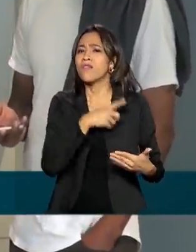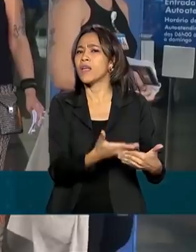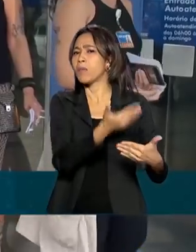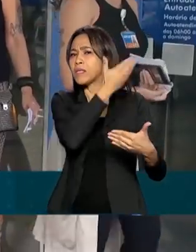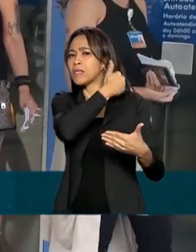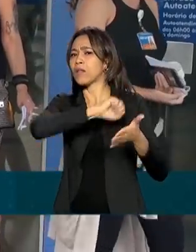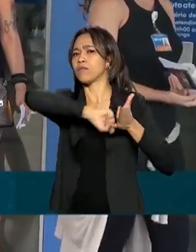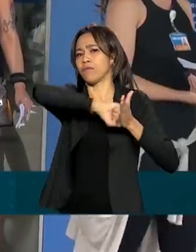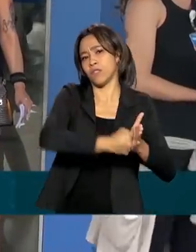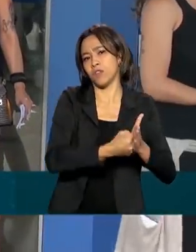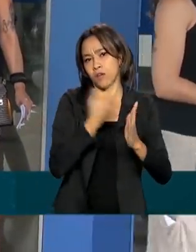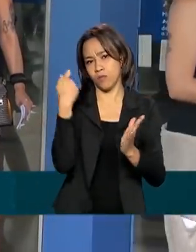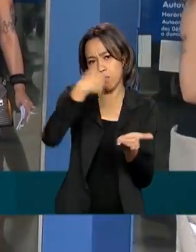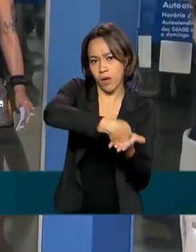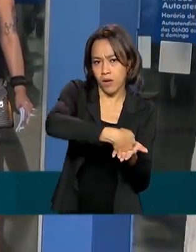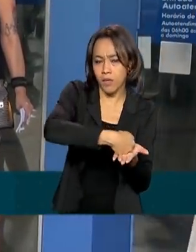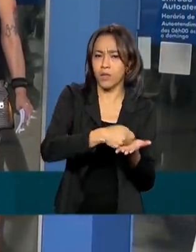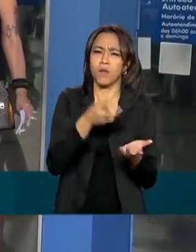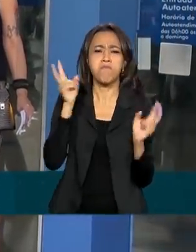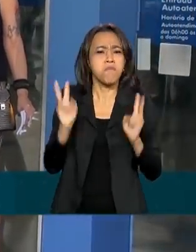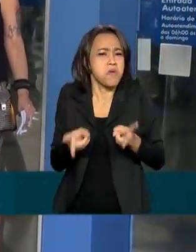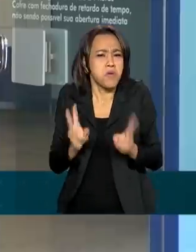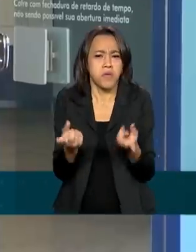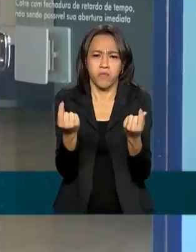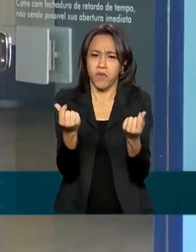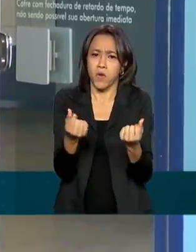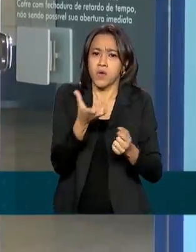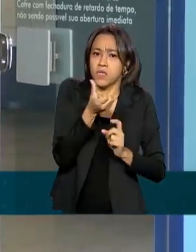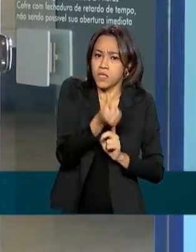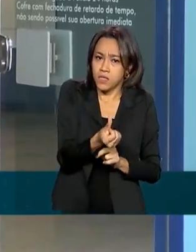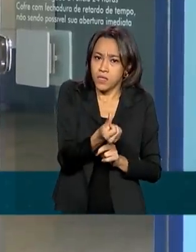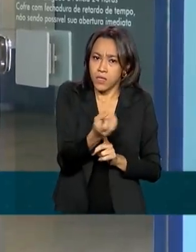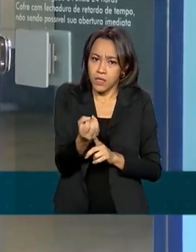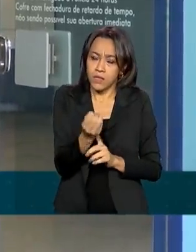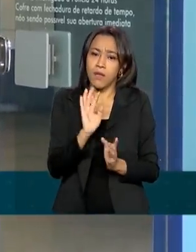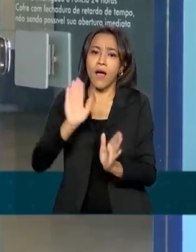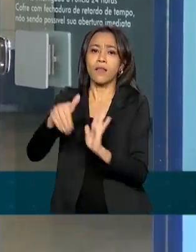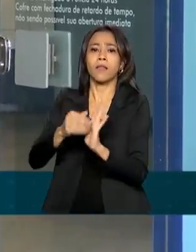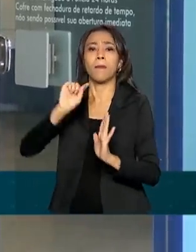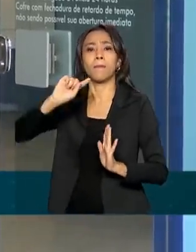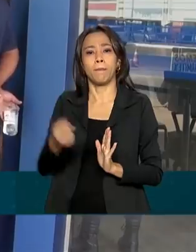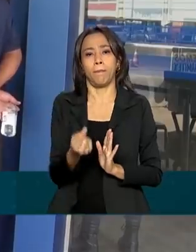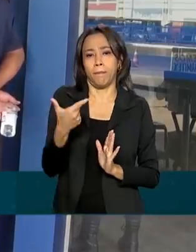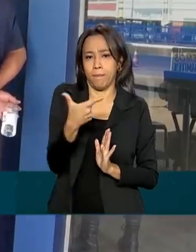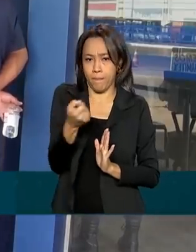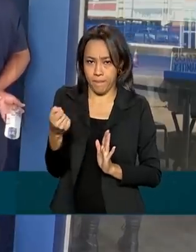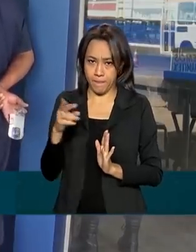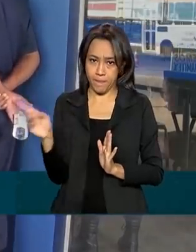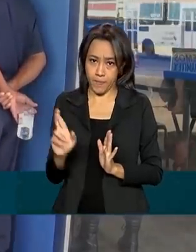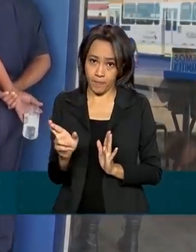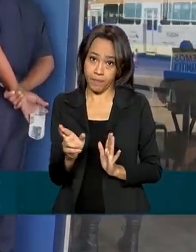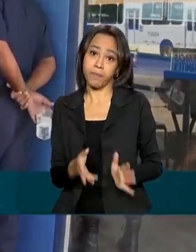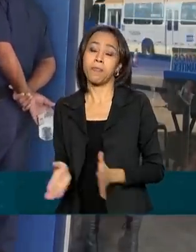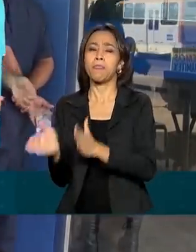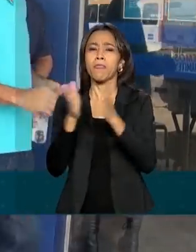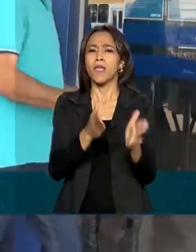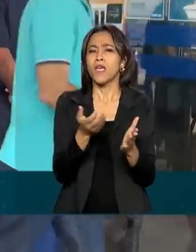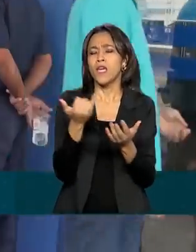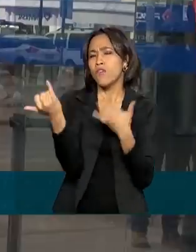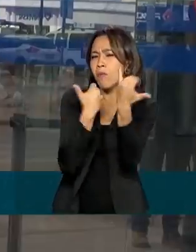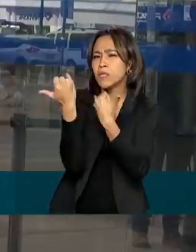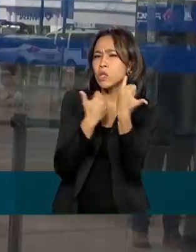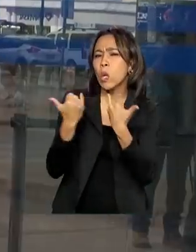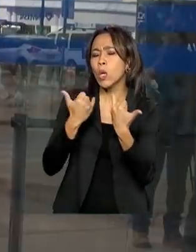suspenso. A gente sempre fala aqui, os valores são os mesmos, entre R$ 600 e R$ 1.200. As informações, para quem quiser